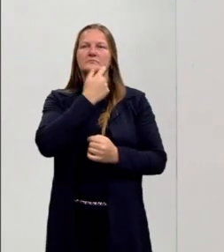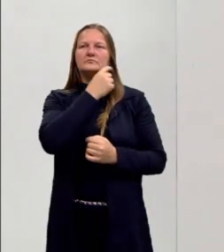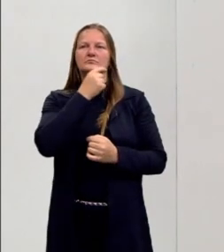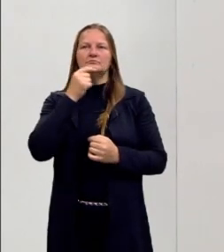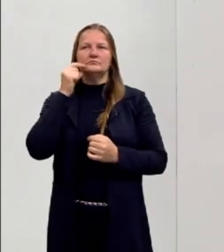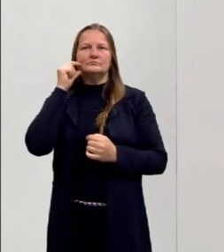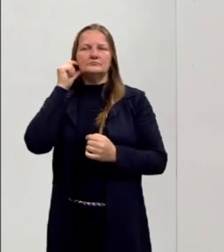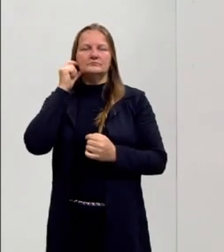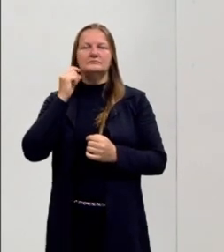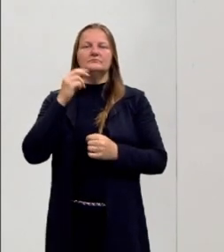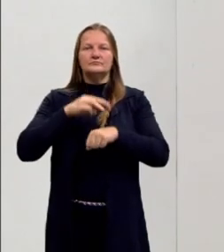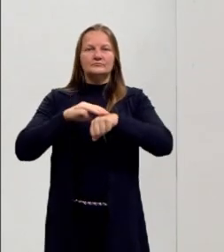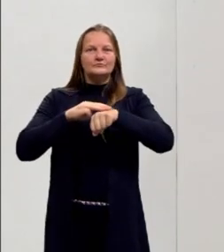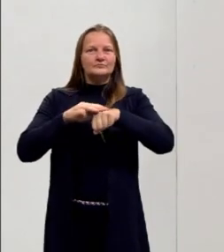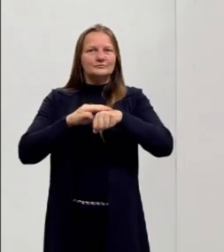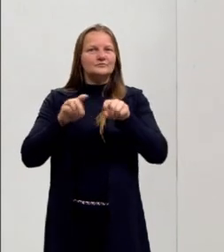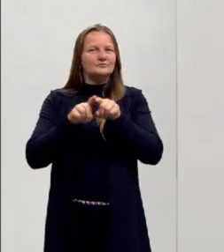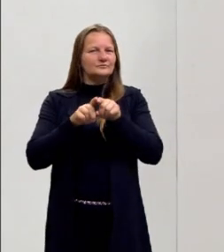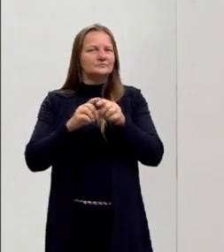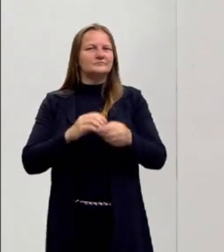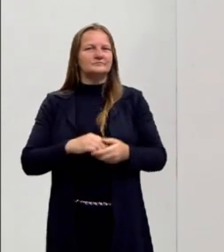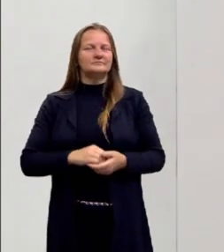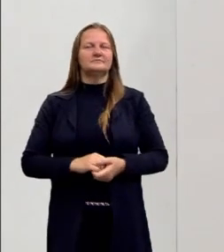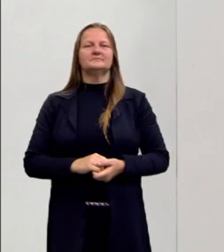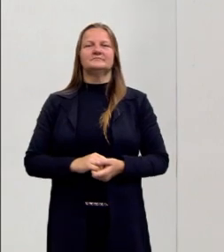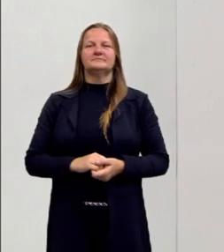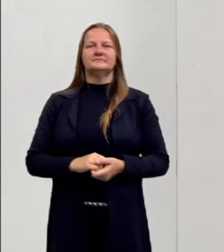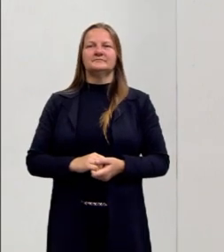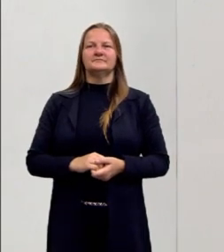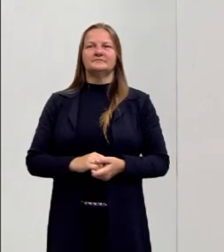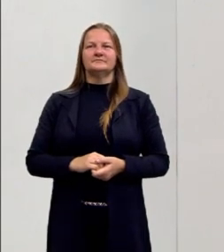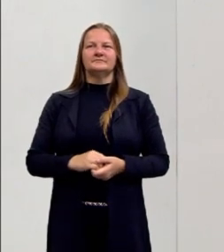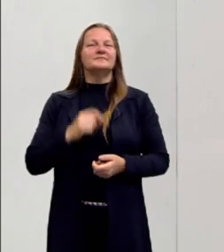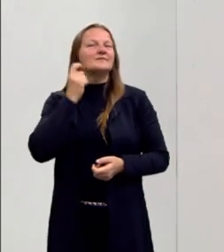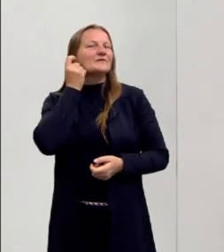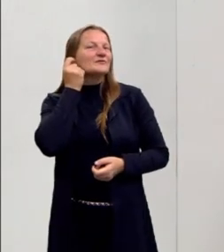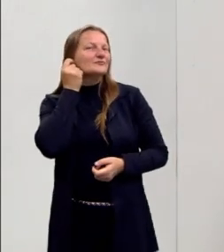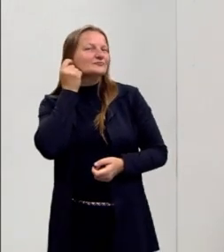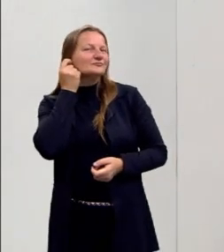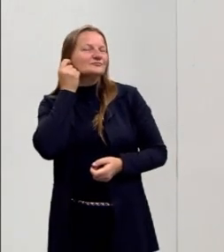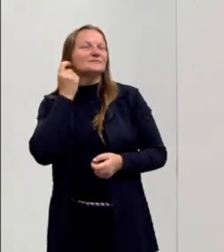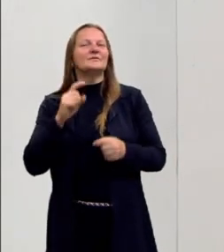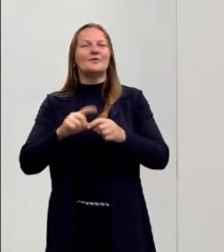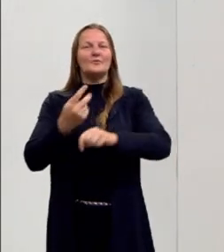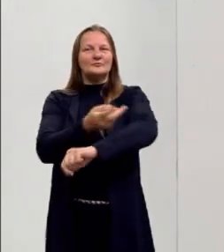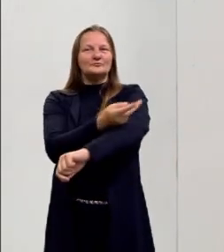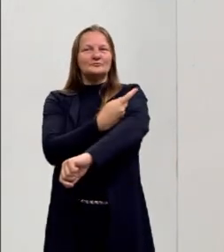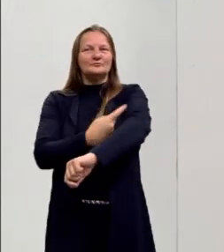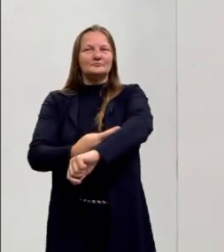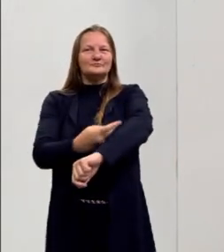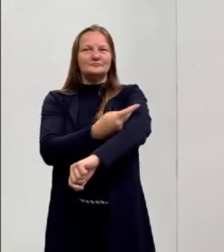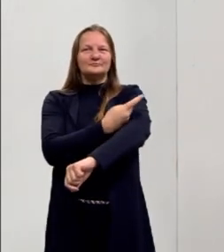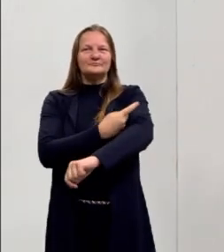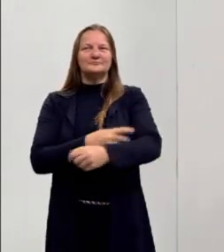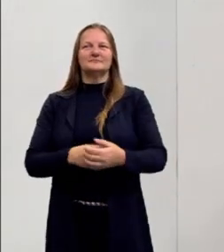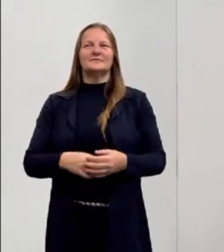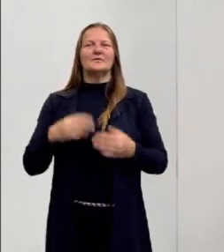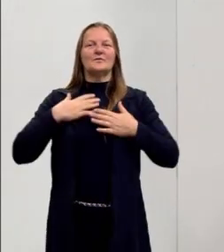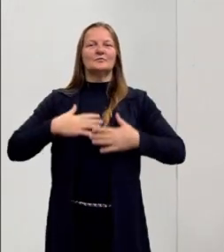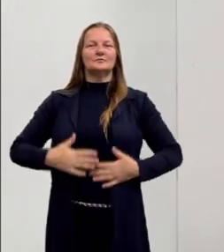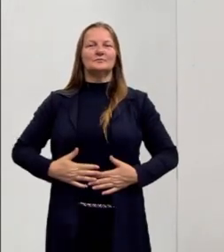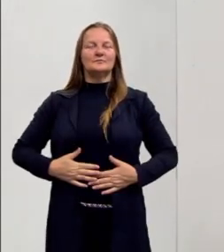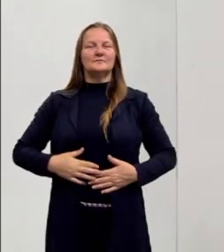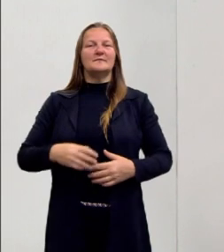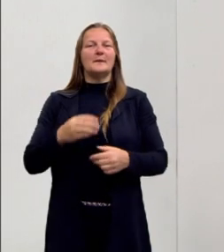castanha também escura, uso ela um pouco mais comprida, um brinco na orelha direita, algumas tatuagens nos braços e estou usando a